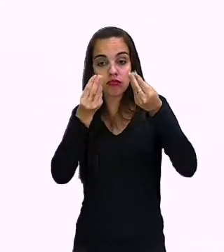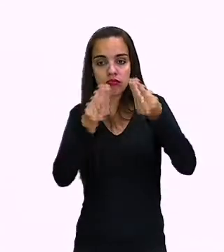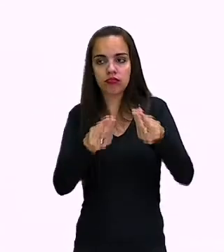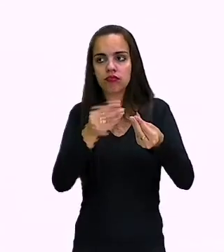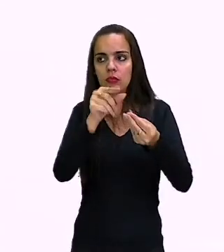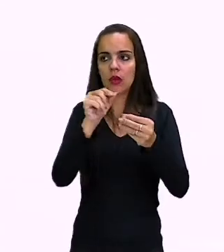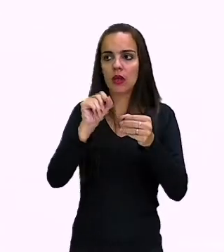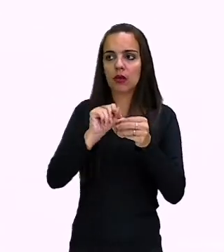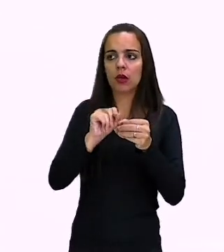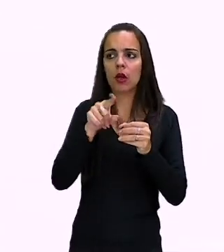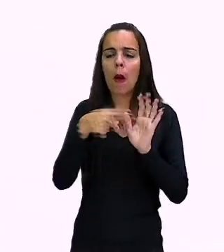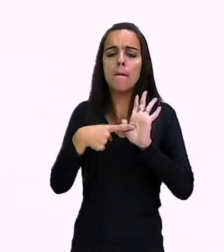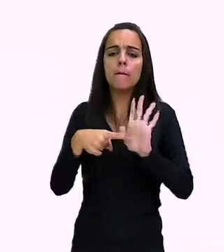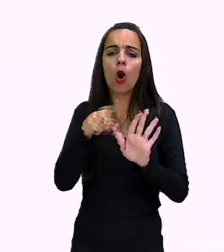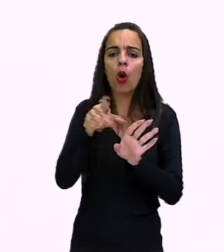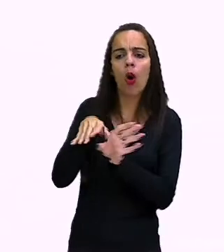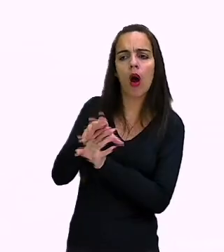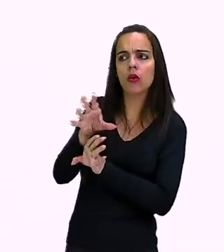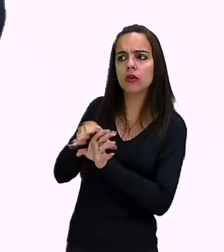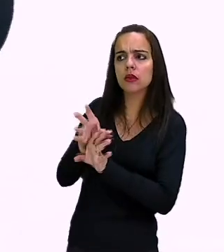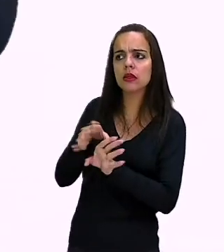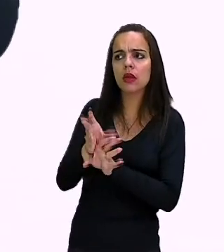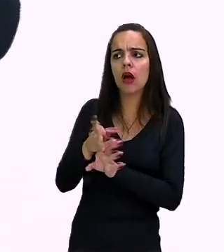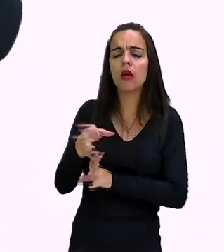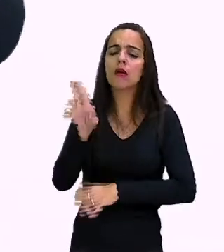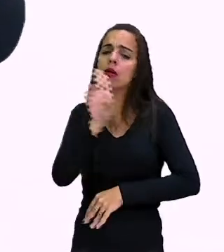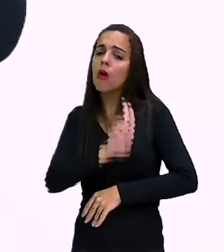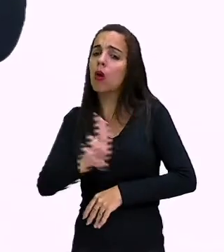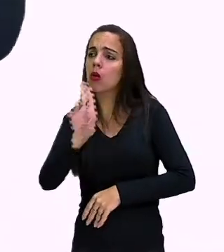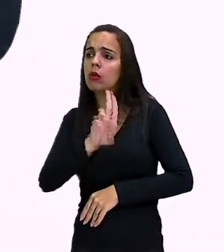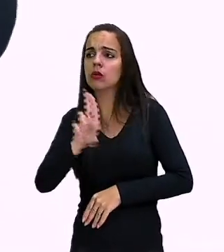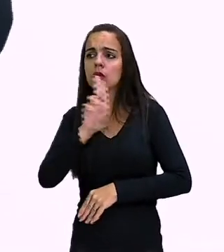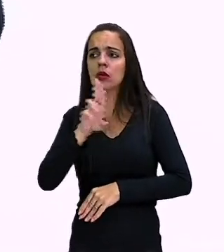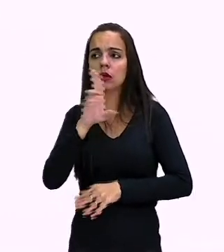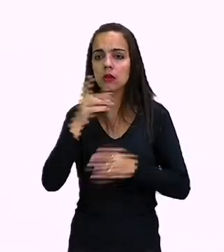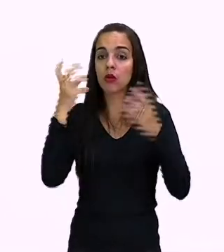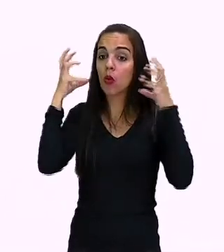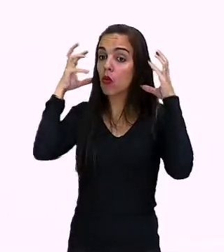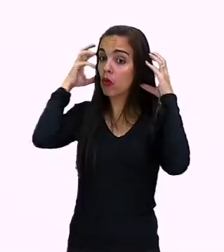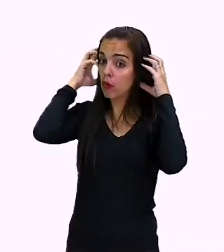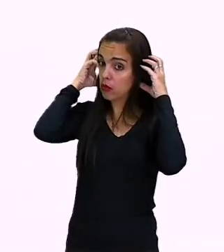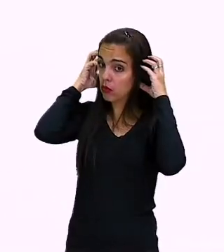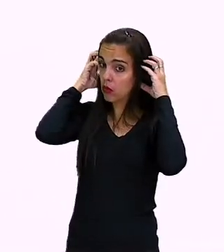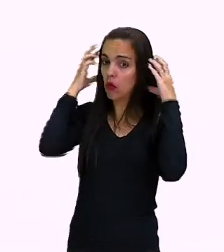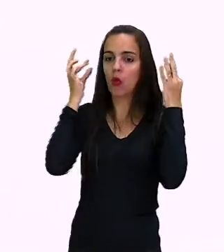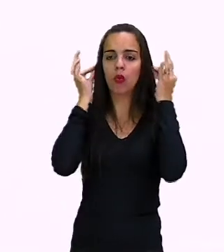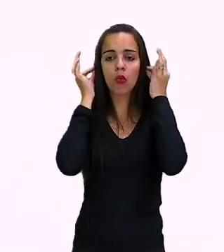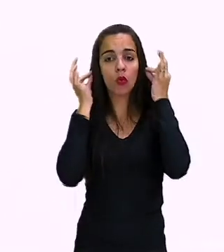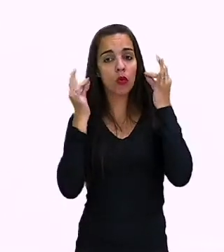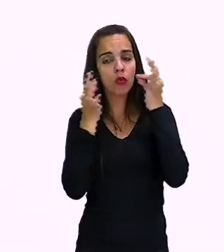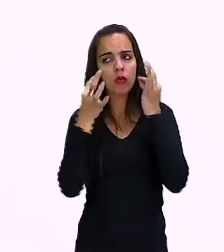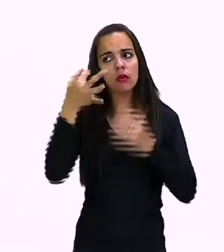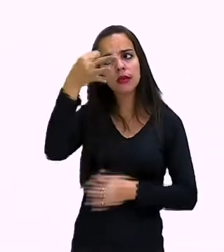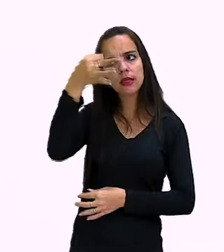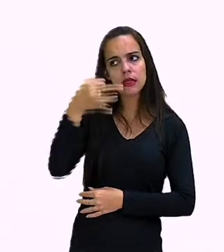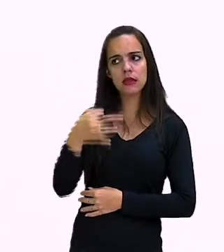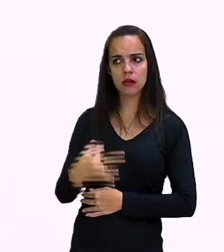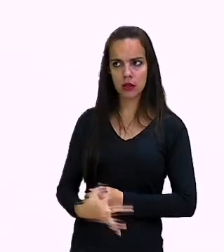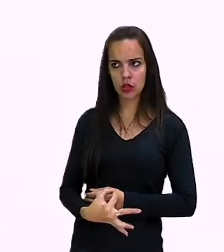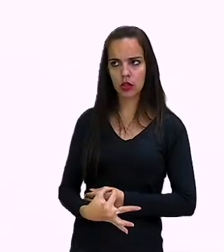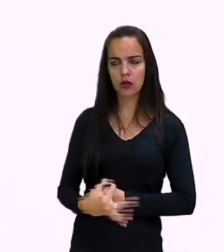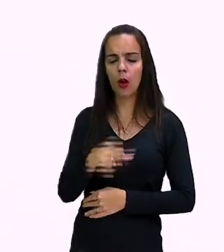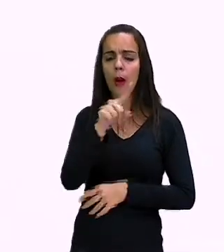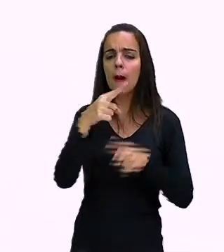com que um aconselhamento da forma que você vai usar os seus fones, né? E de forma que você vai